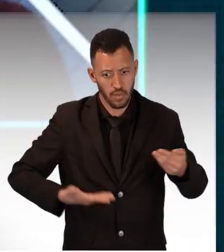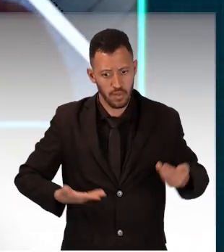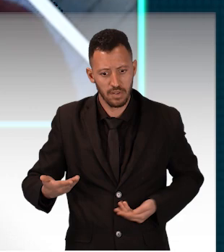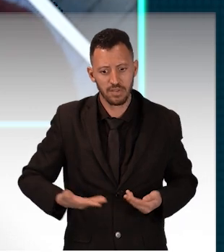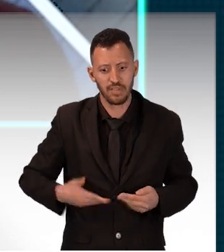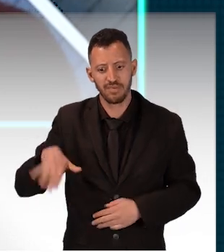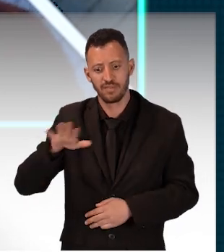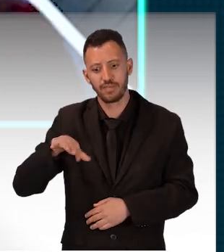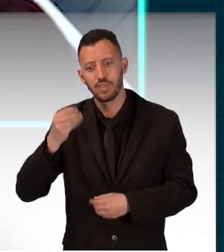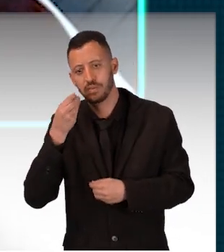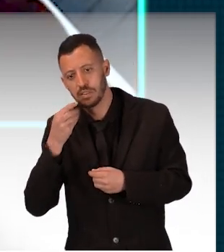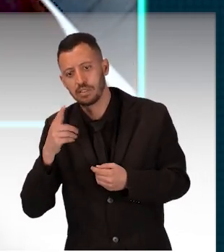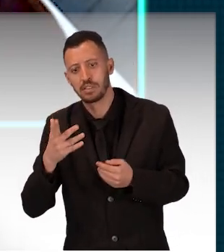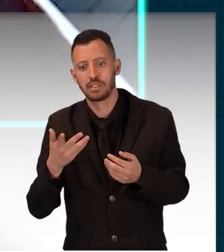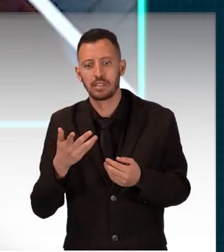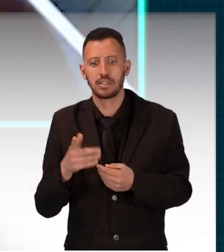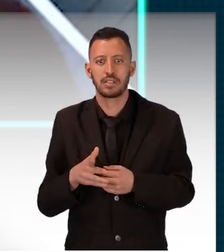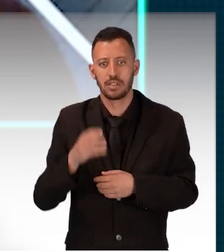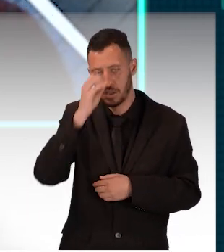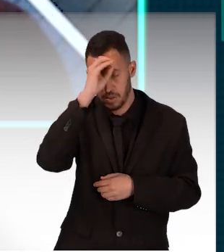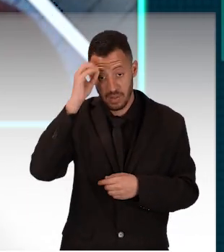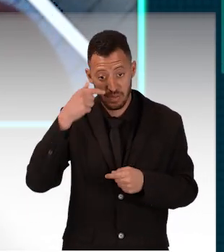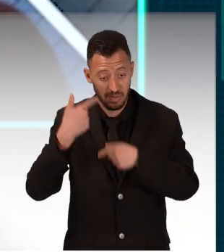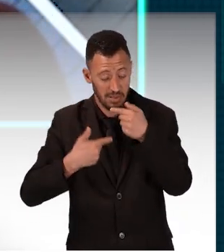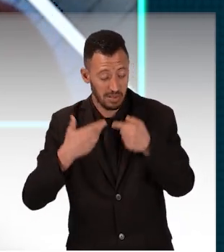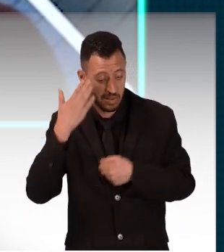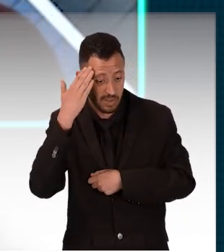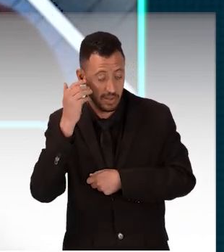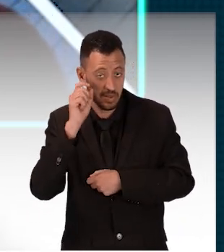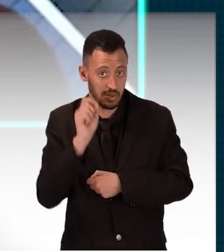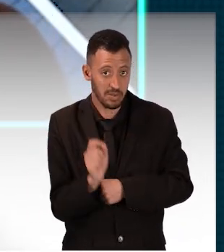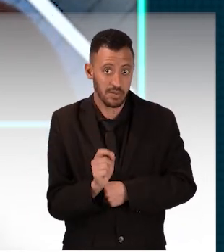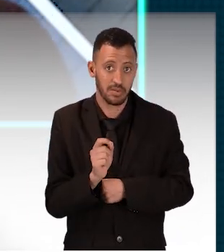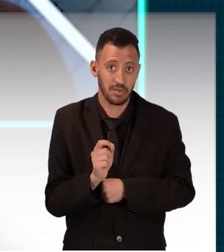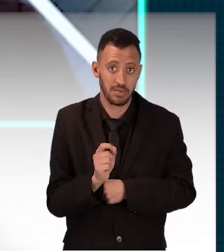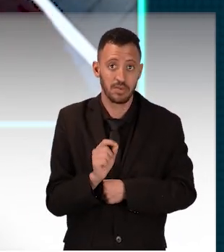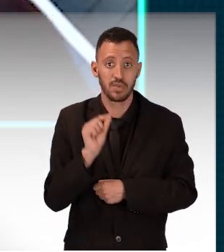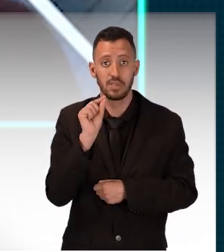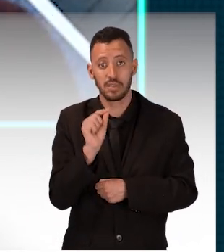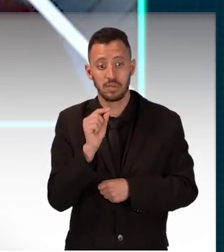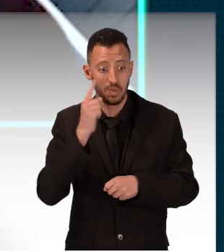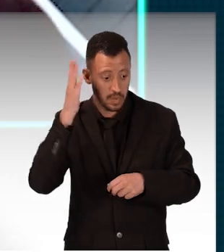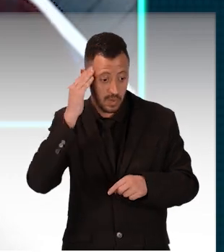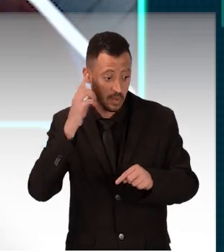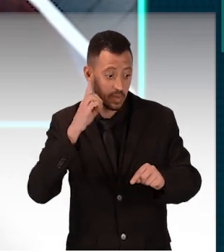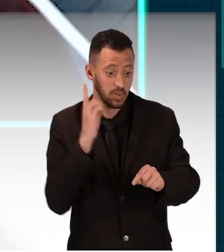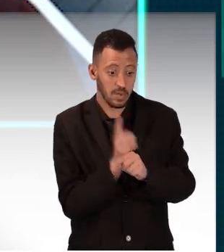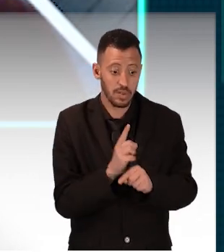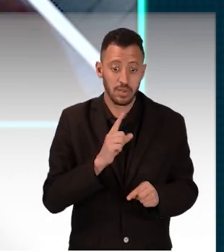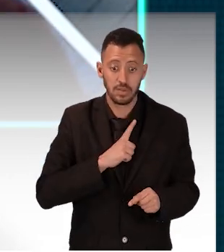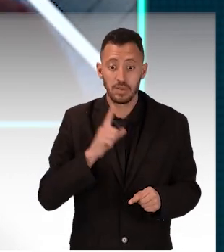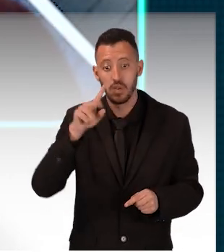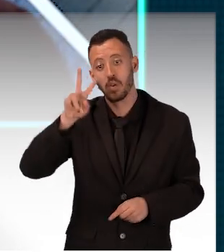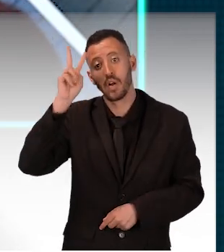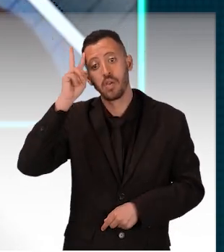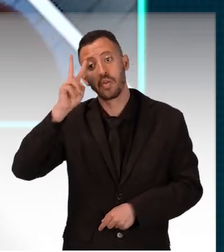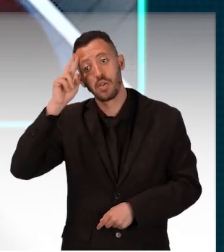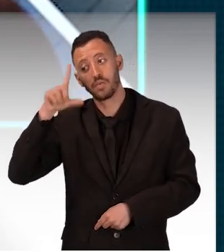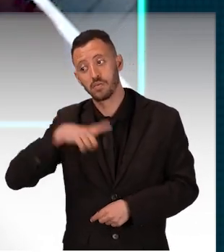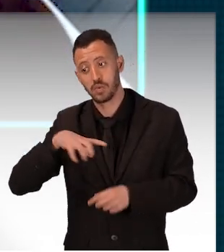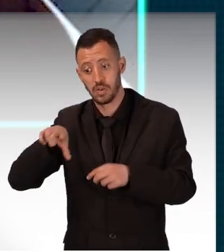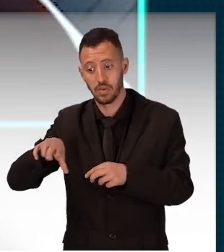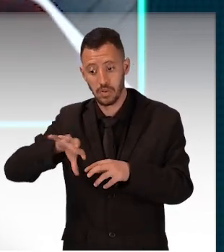funcionário leigo da Vale, que está ali só fazendo a reparação ambiental, saiba minimamente identificar o que é um artefato histórico,